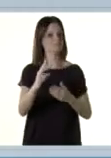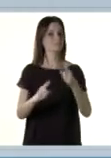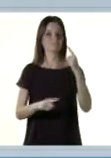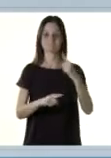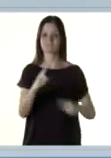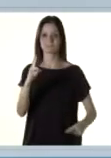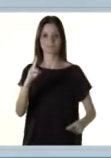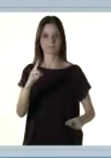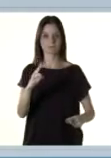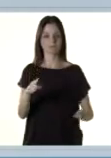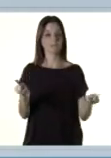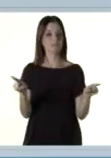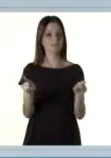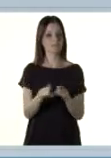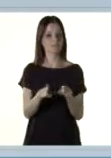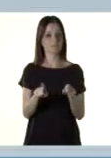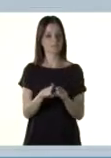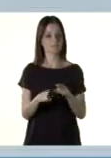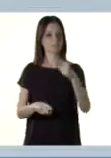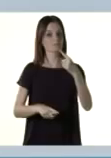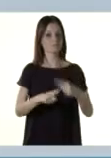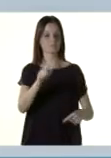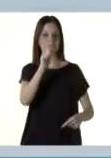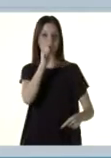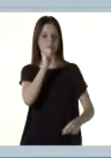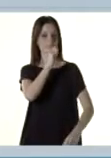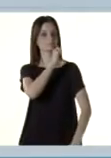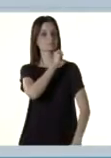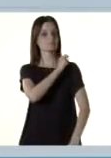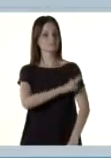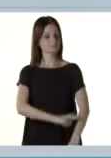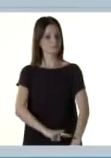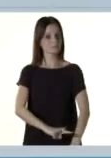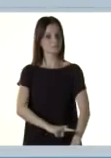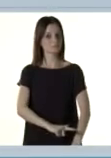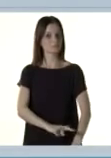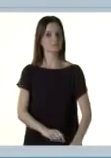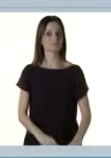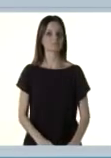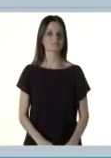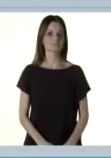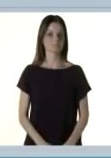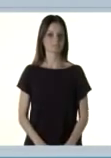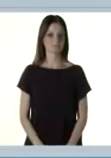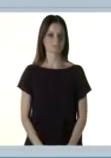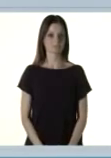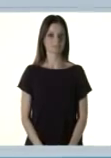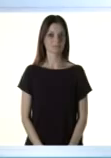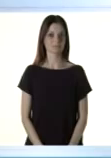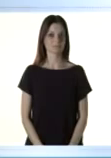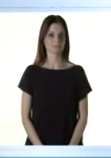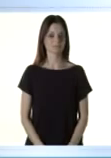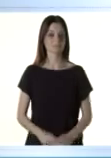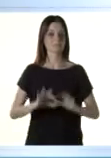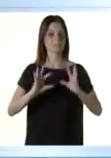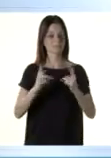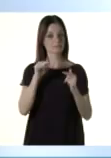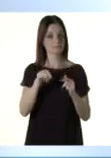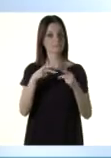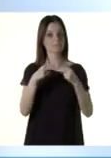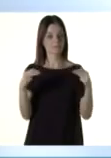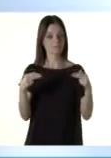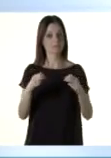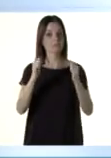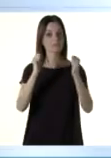contam. Não seja ofensivo, não cometa nenhuma injúria e não desrespeite os direitos humanos. Tudo isso